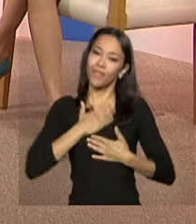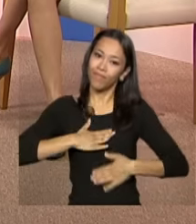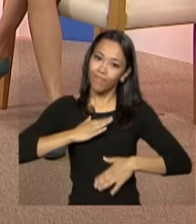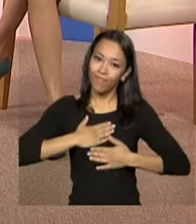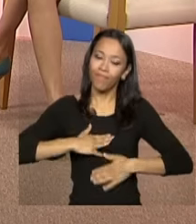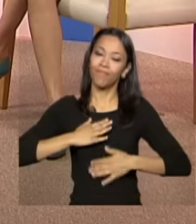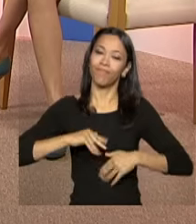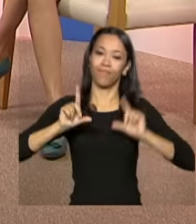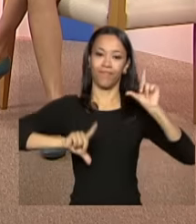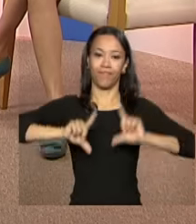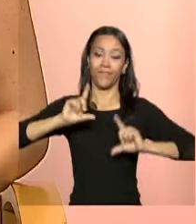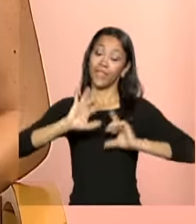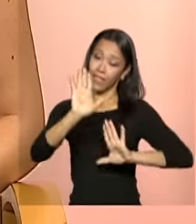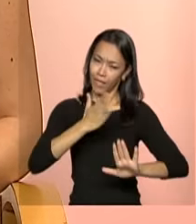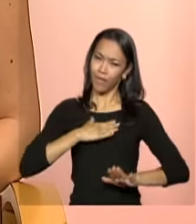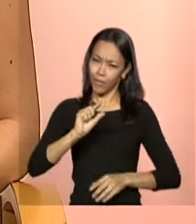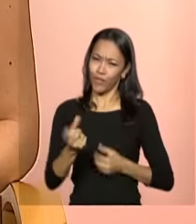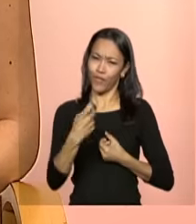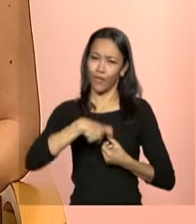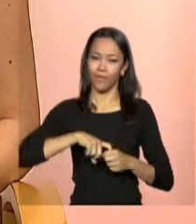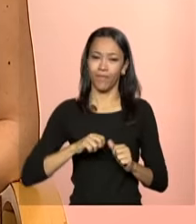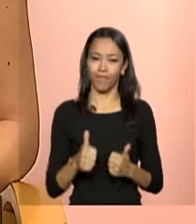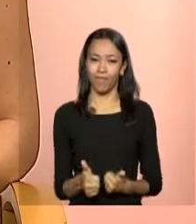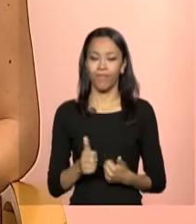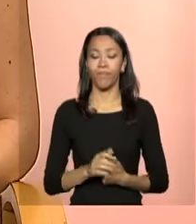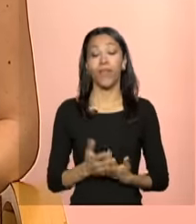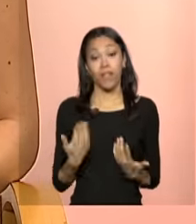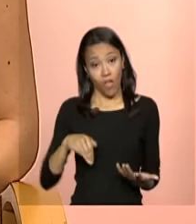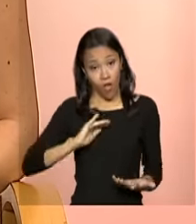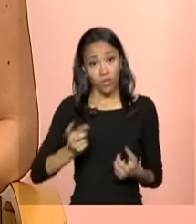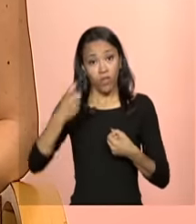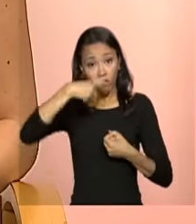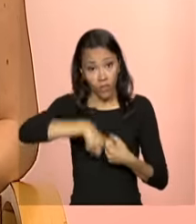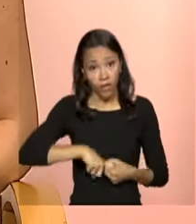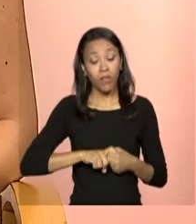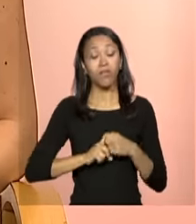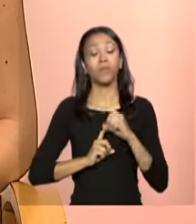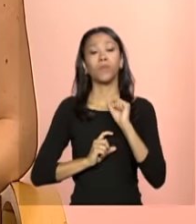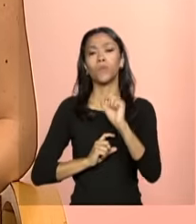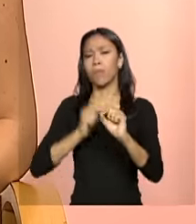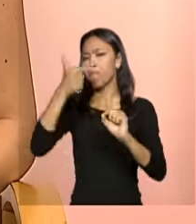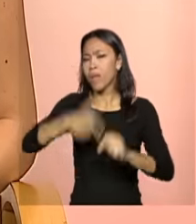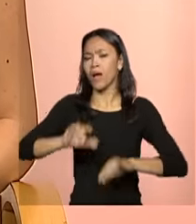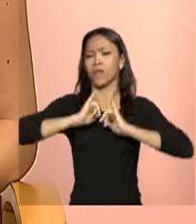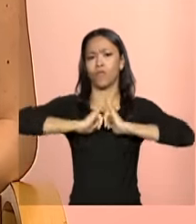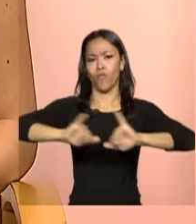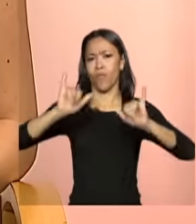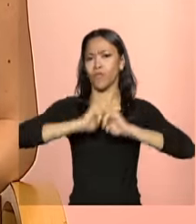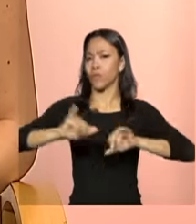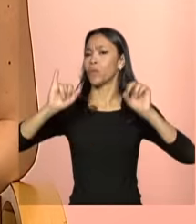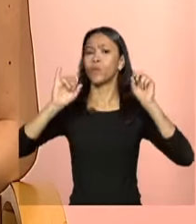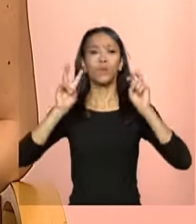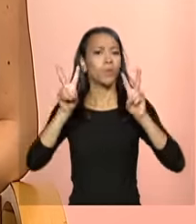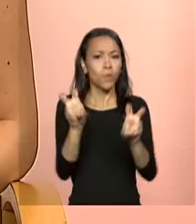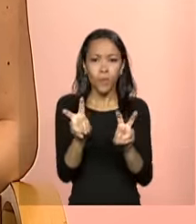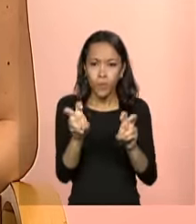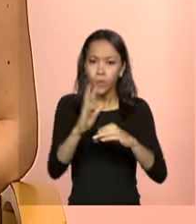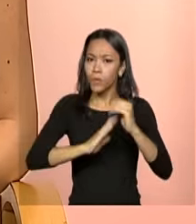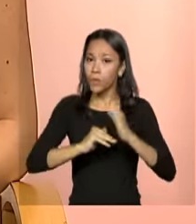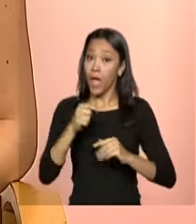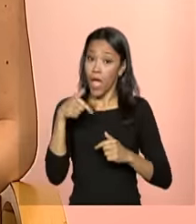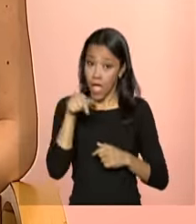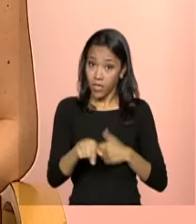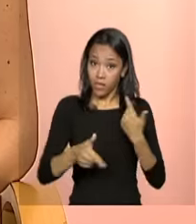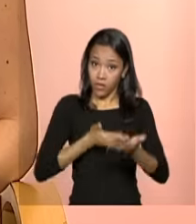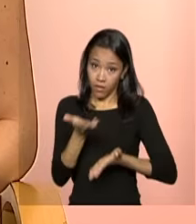intervalo e daqui a pouco a gente volta. E a gente volta no próximo bloco com mais informações sobre esses serviços